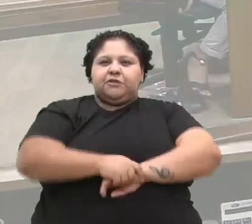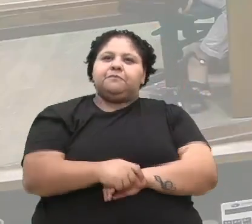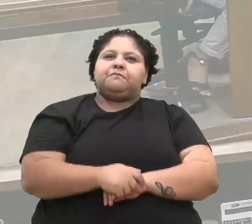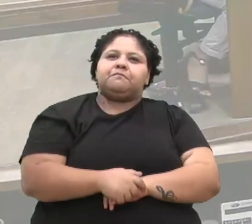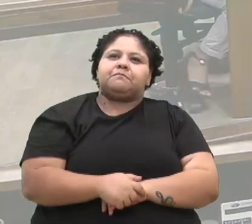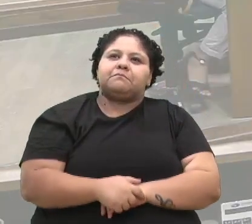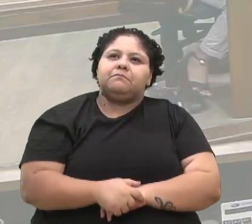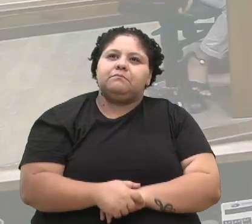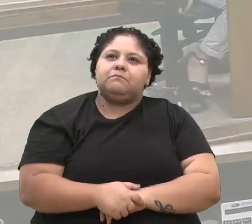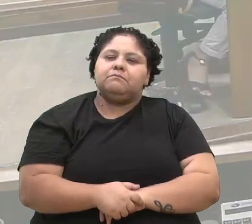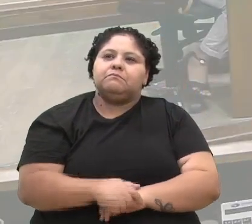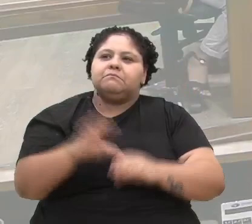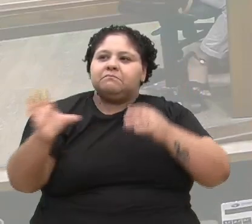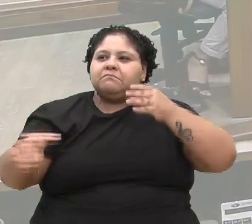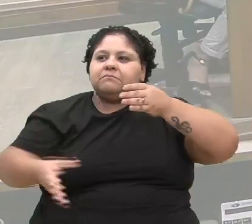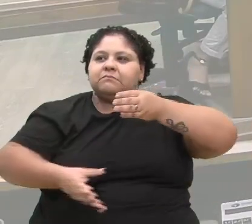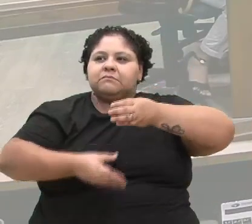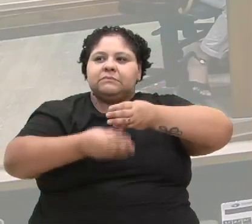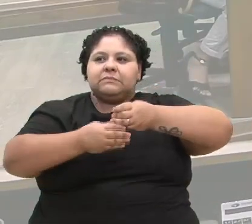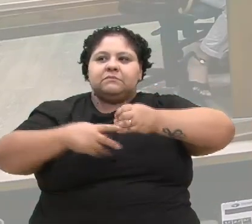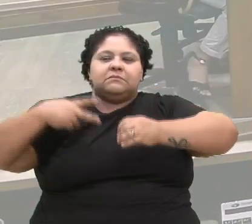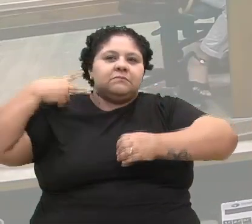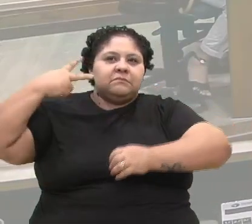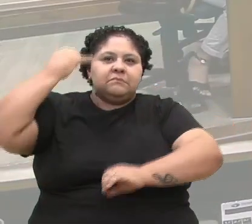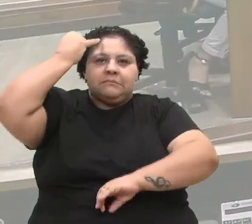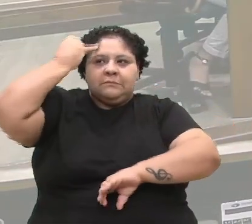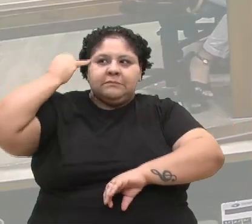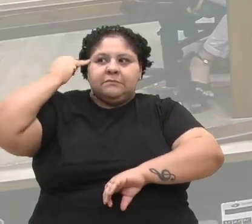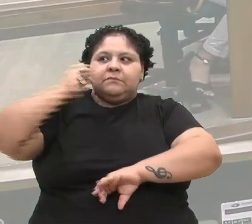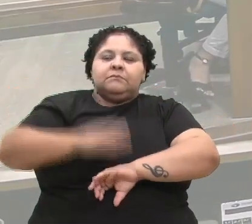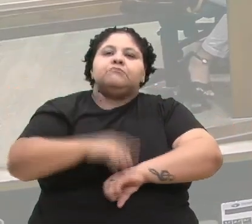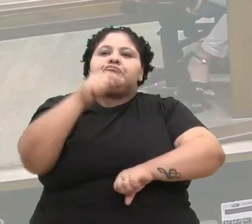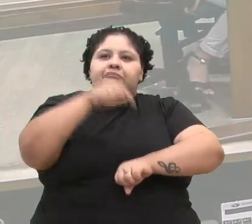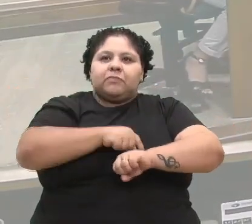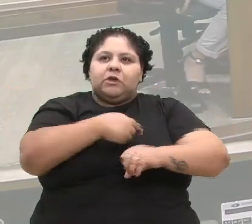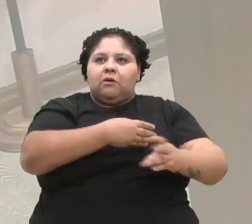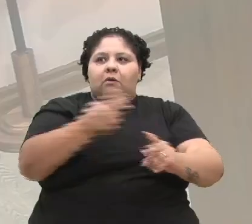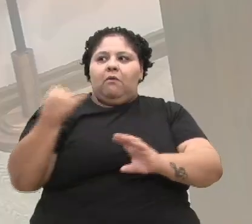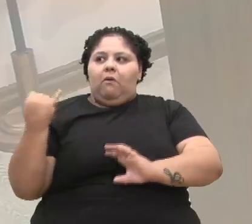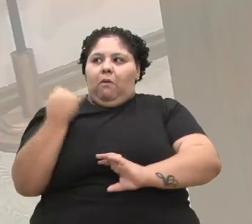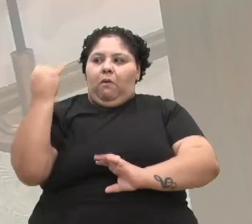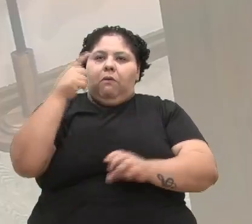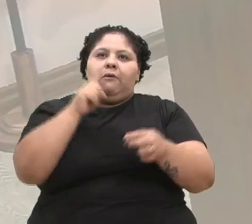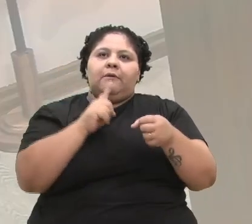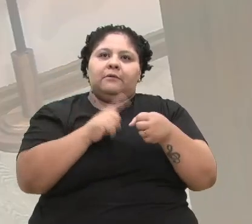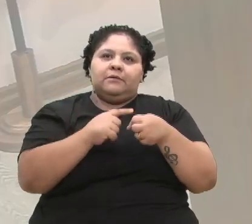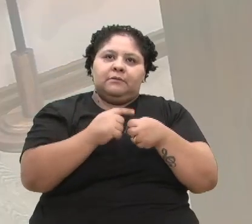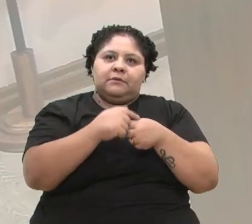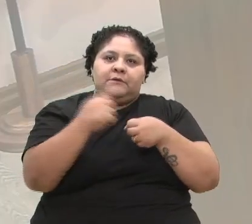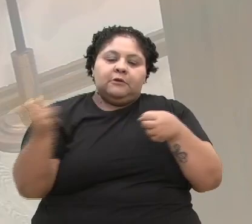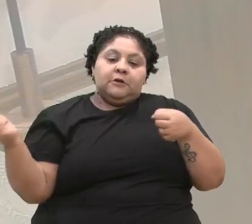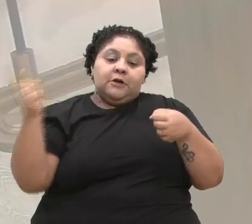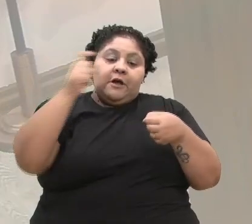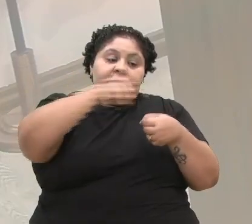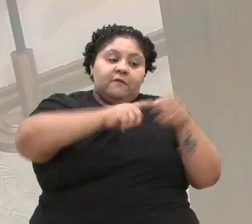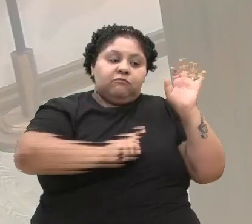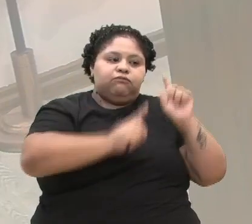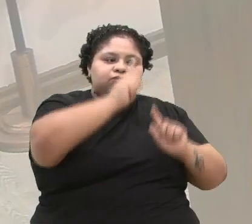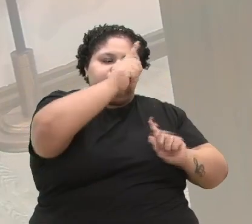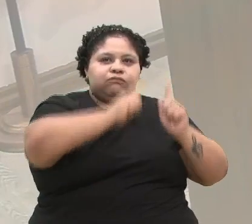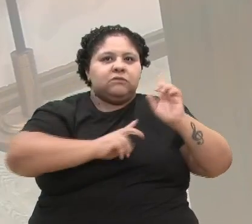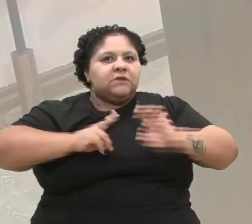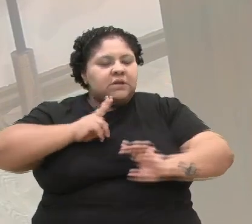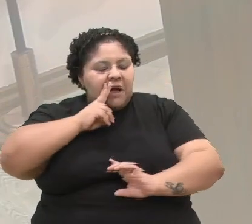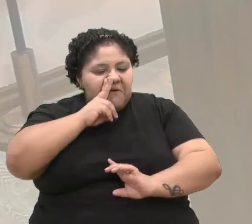Se é uma parte, por favor. É um momento muito importante para a cidade. A volta do Carnaval, a força